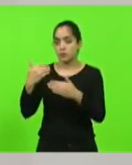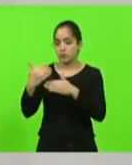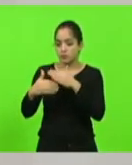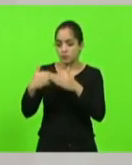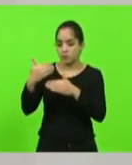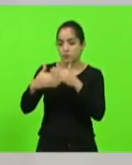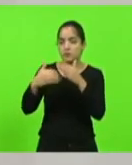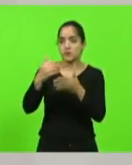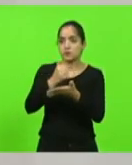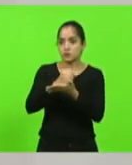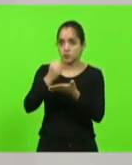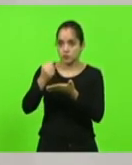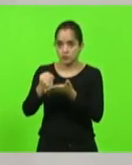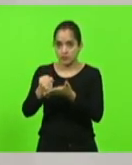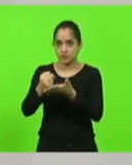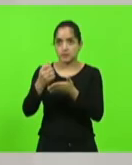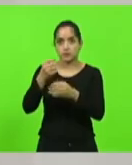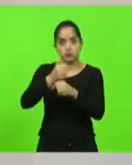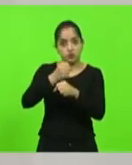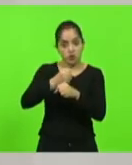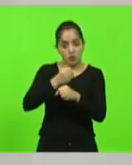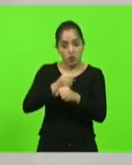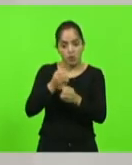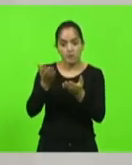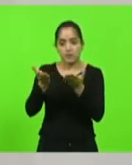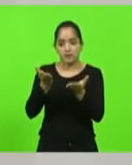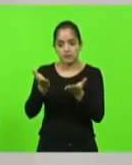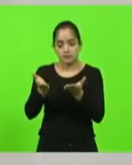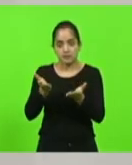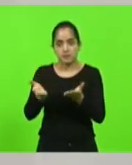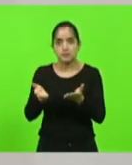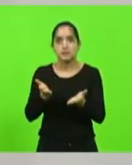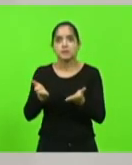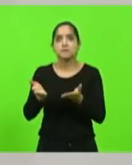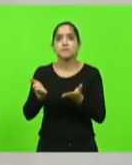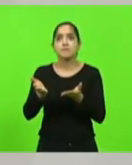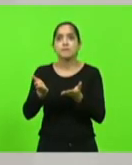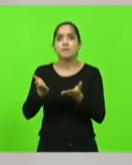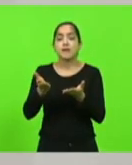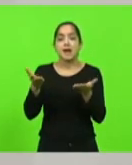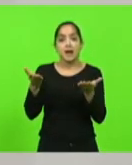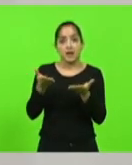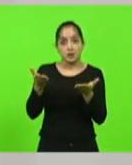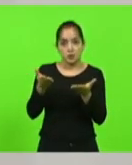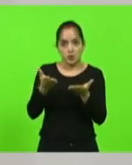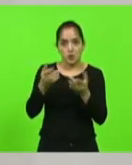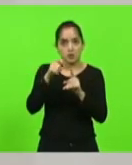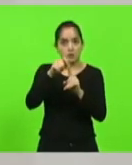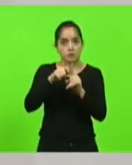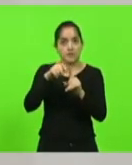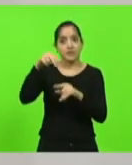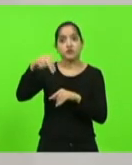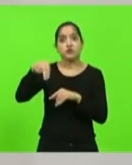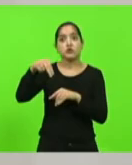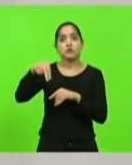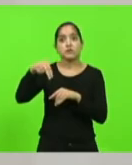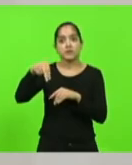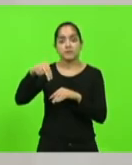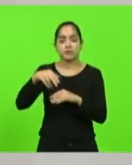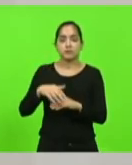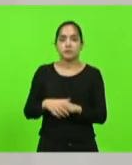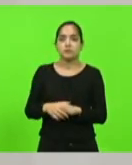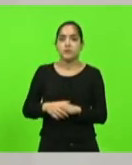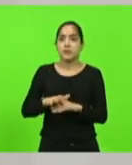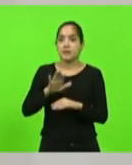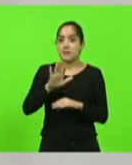contratação de obra de listação deve se exaurir agora para novembro. Mas eu quero aqui